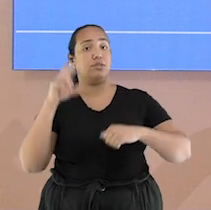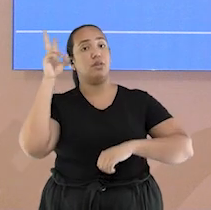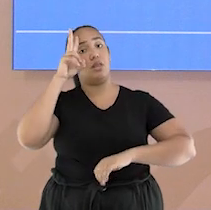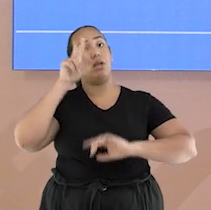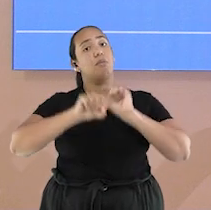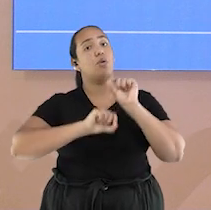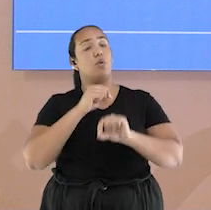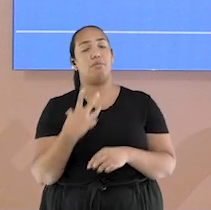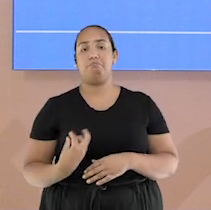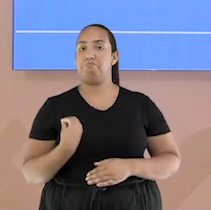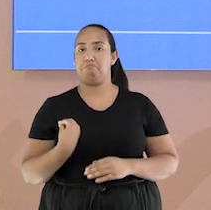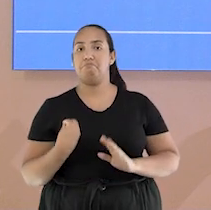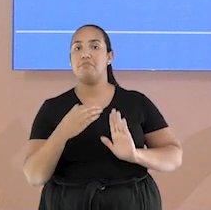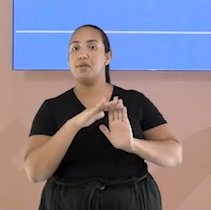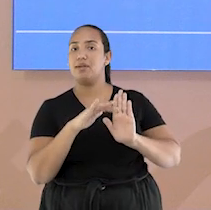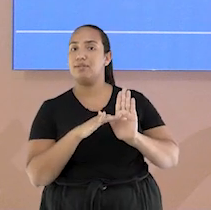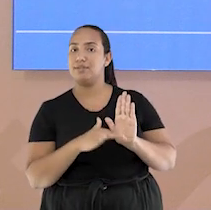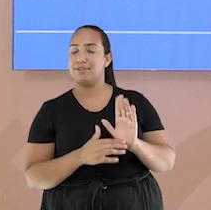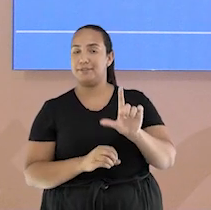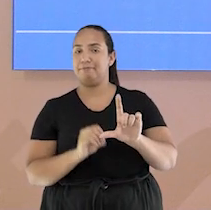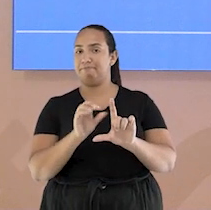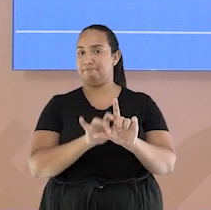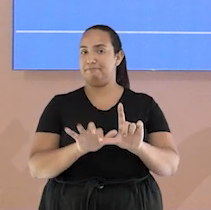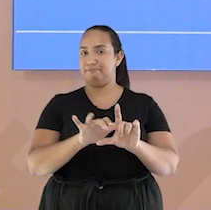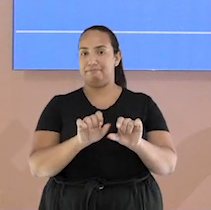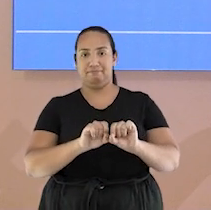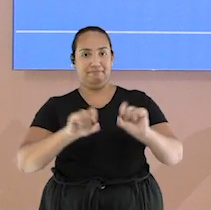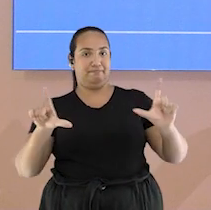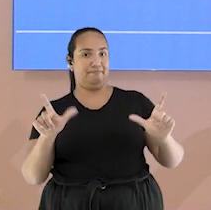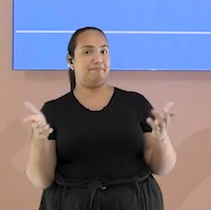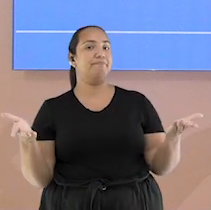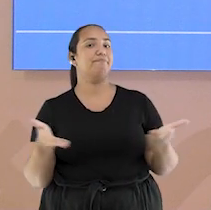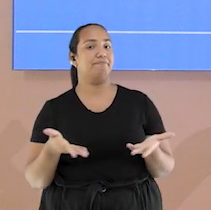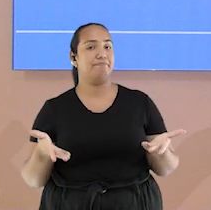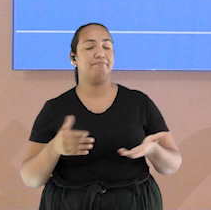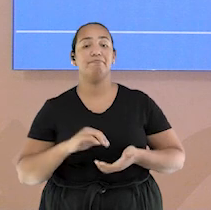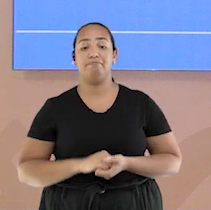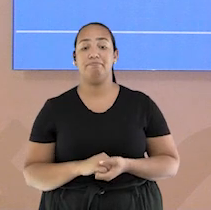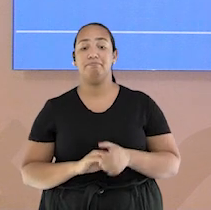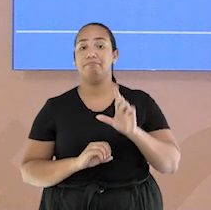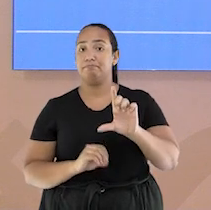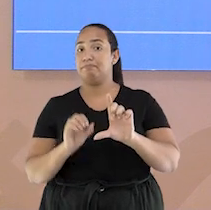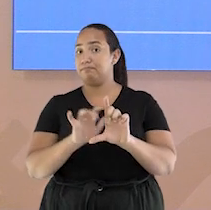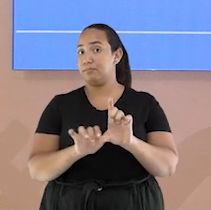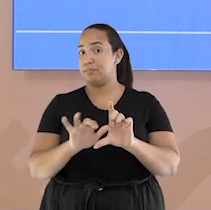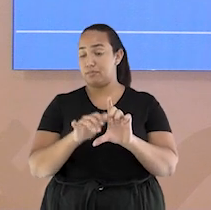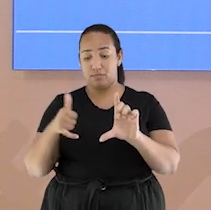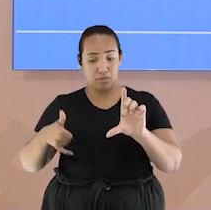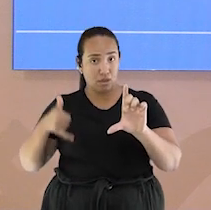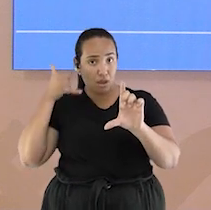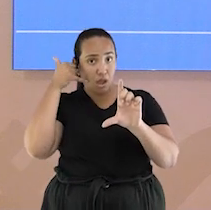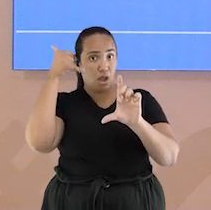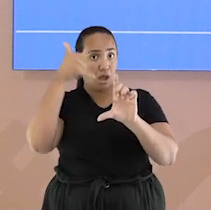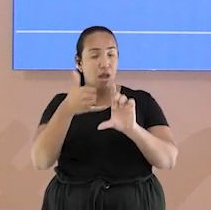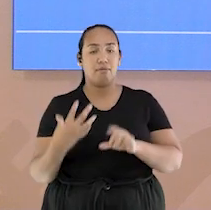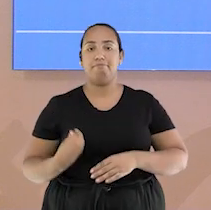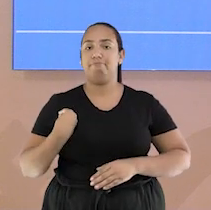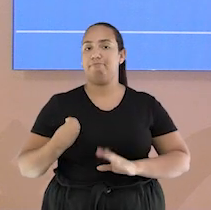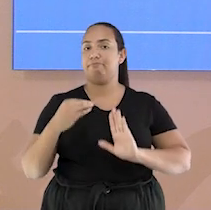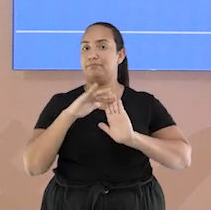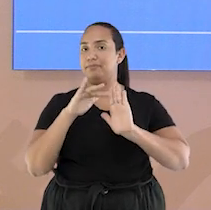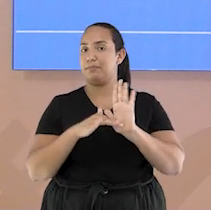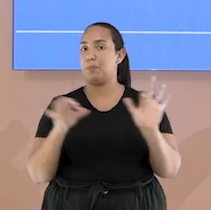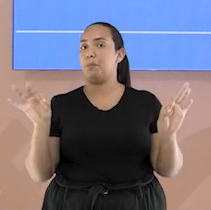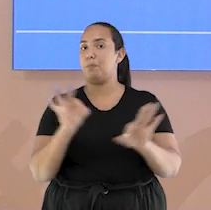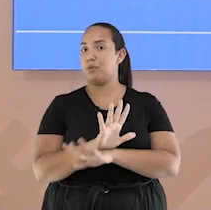presença no QR Code que está aparecendo aí na sua tela. É só aproximar a câmera do seu celular e sua presença estará